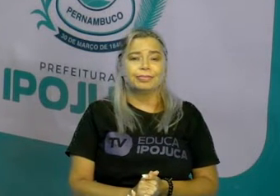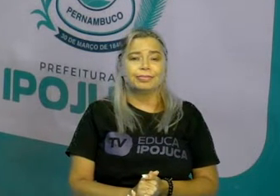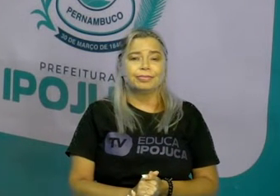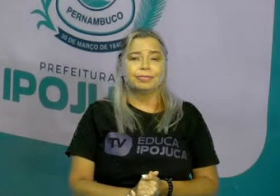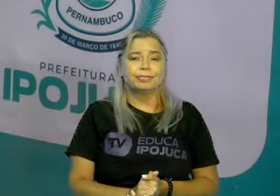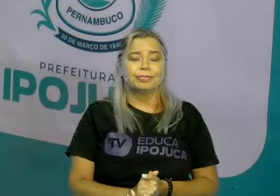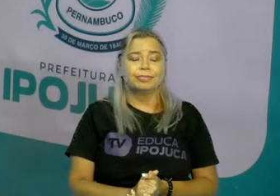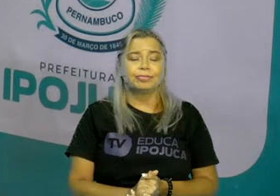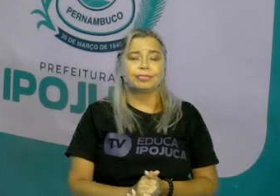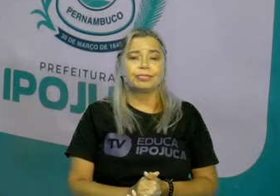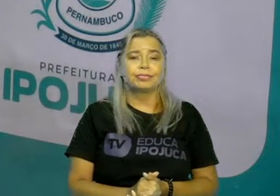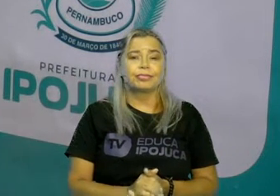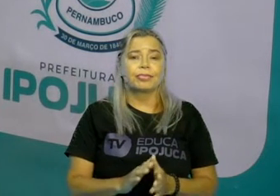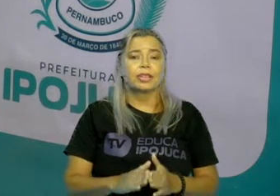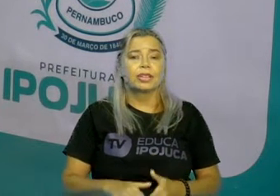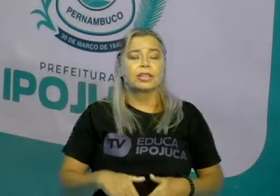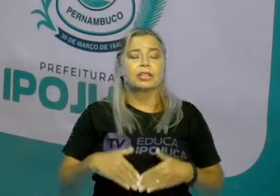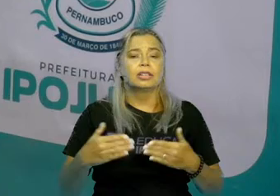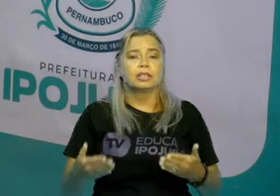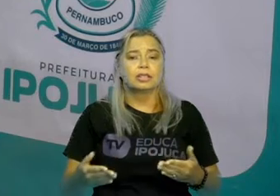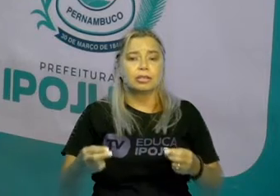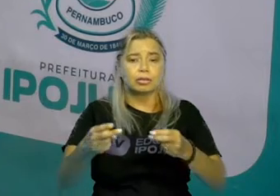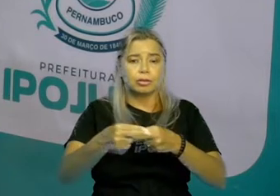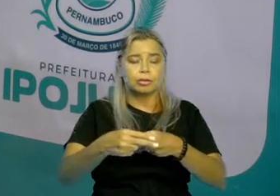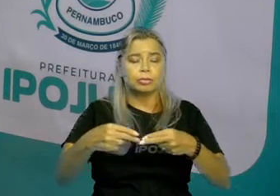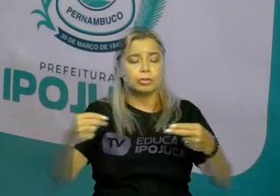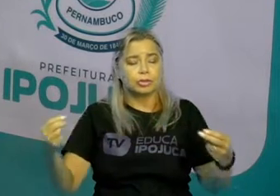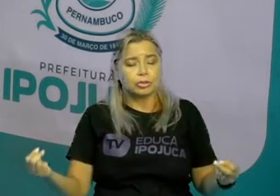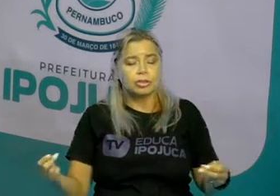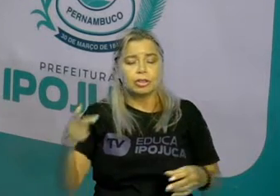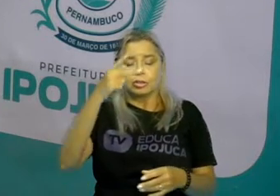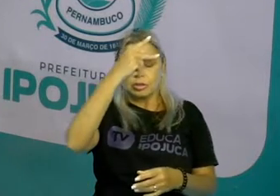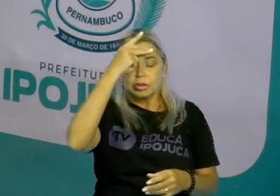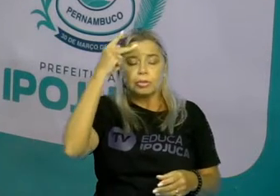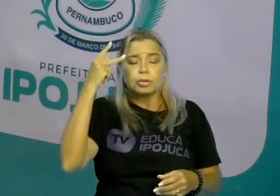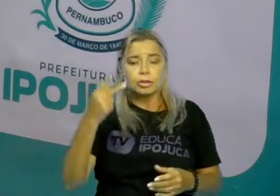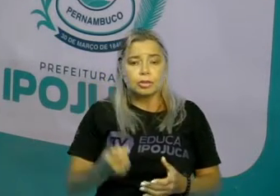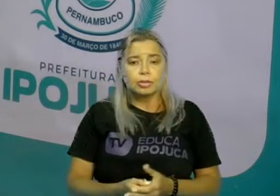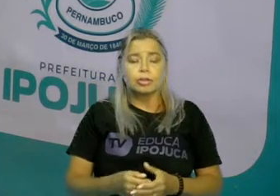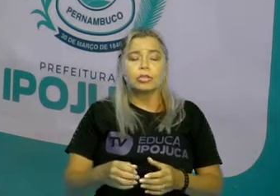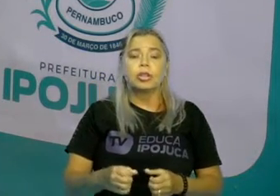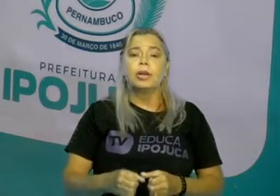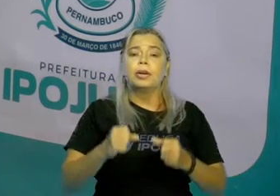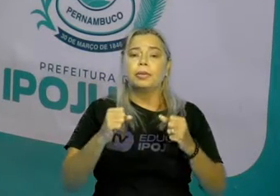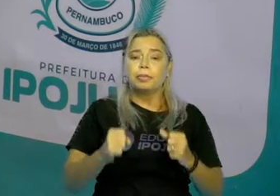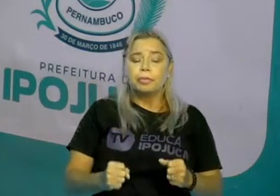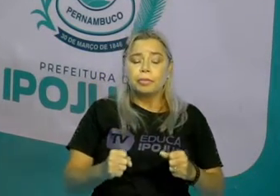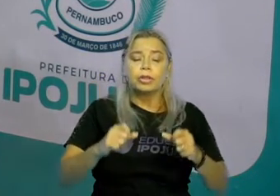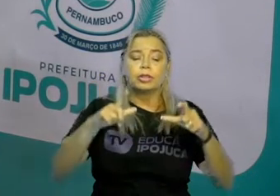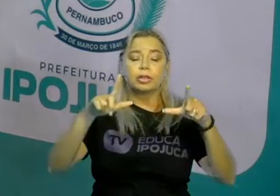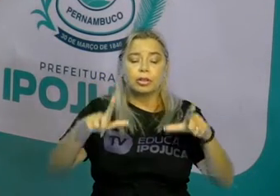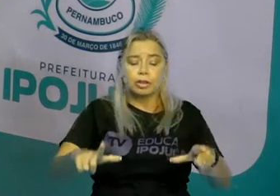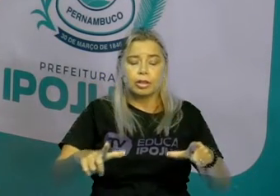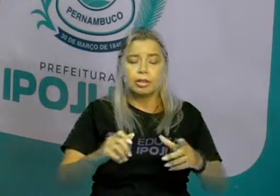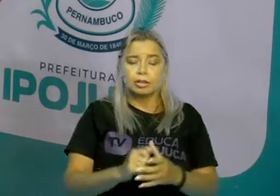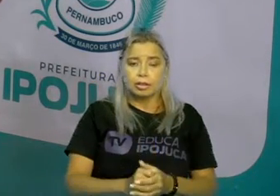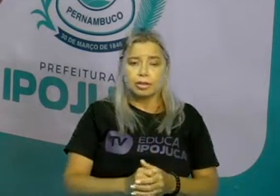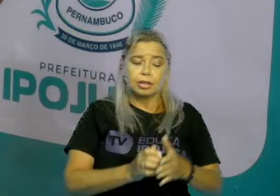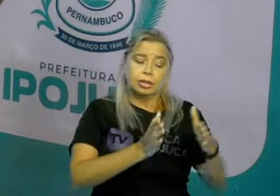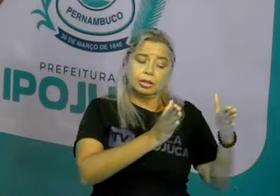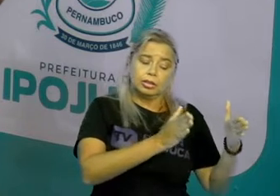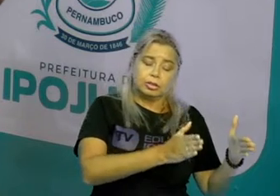Então, os objetos ou pessoas podem estar localizados à esquerda ou direita.